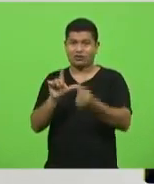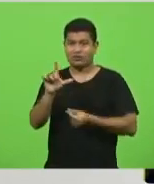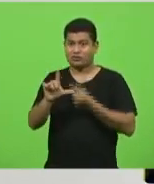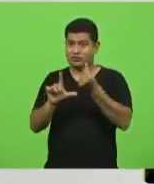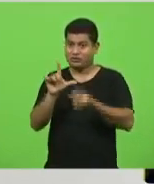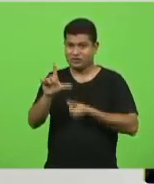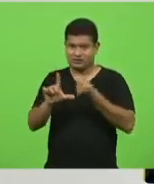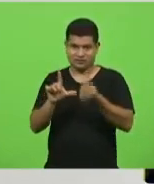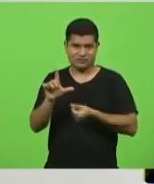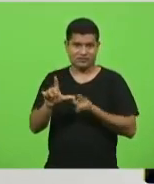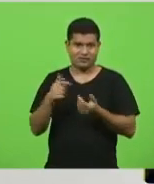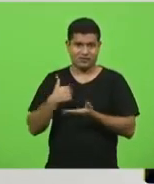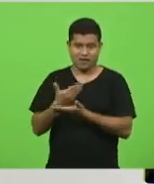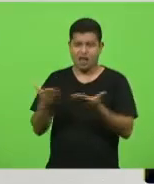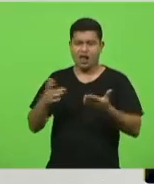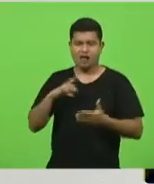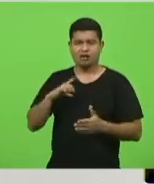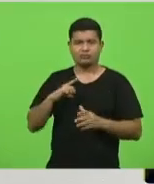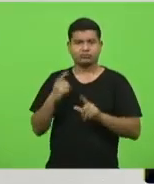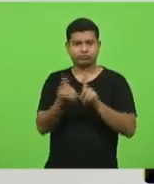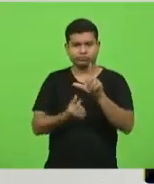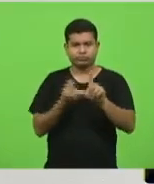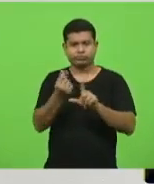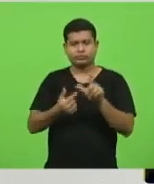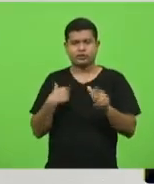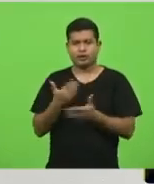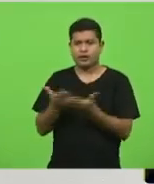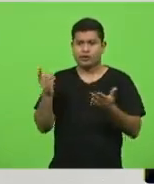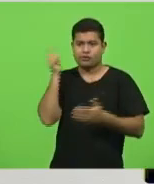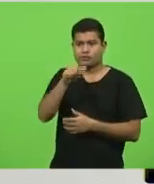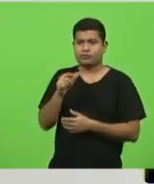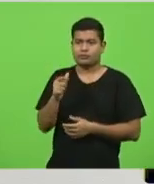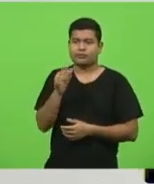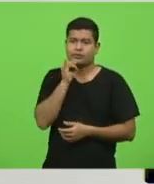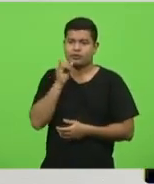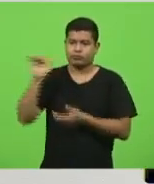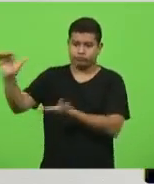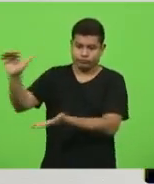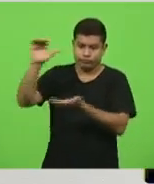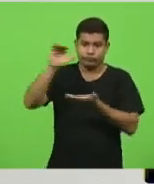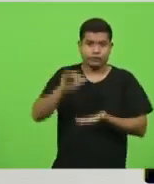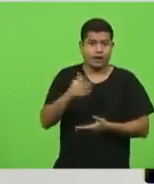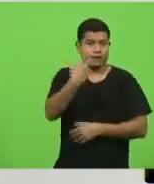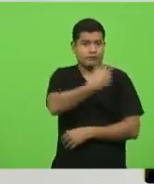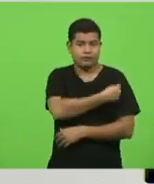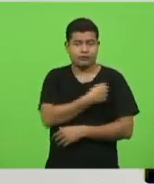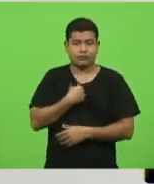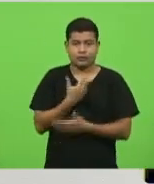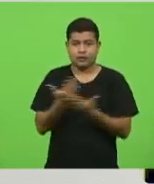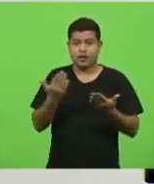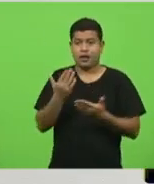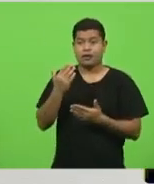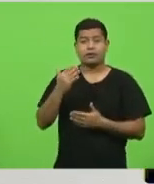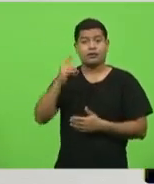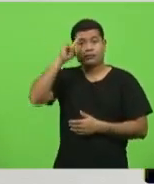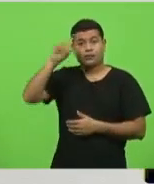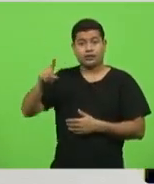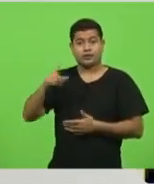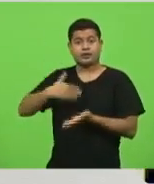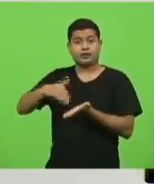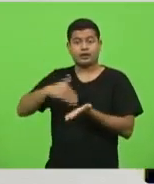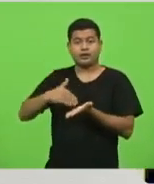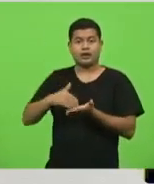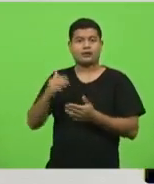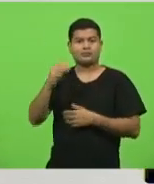e eles cuidam da logística. Vêm as vacinas para a capital. Então, é determinado que os secretários, eles venham até a capital, levem essas vacinas.